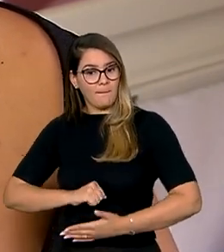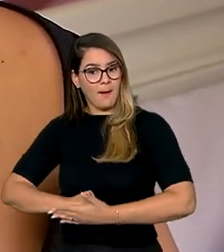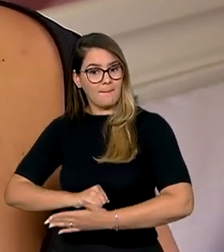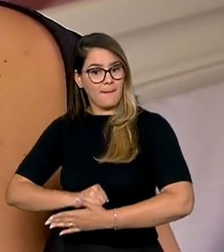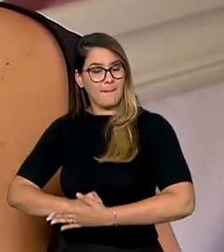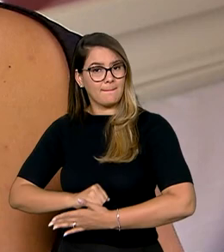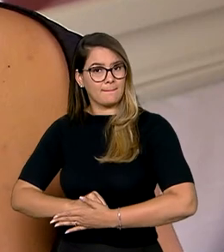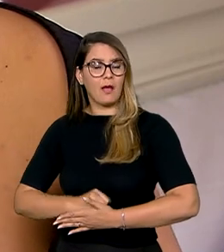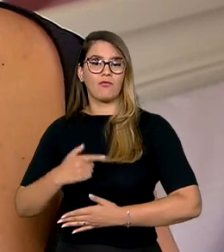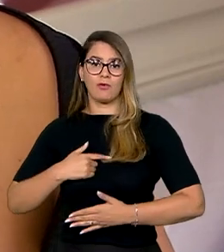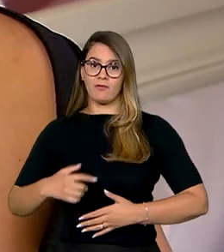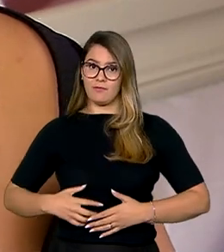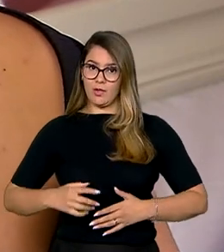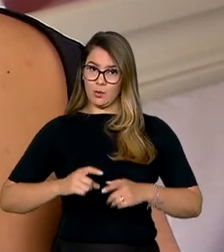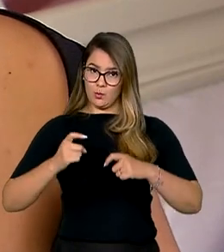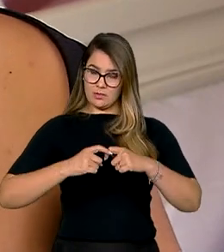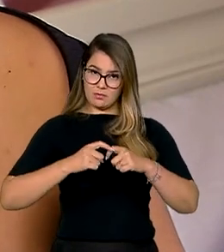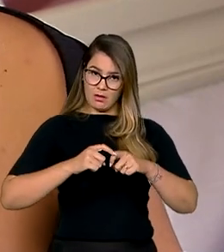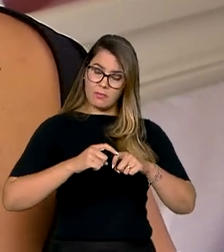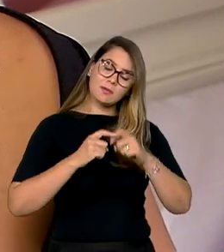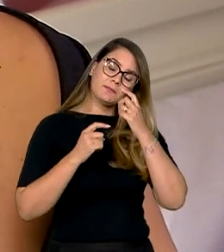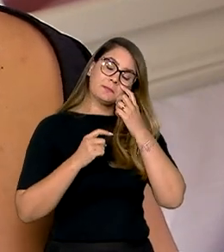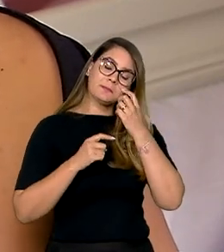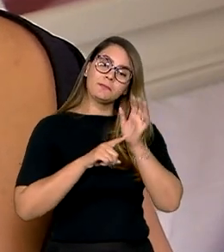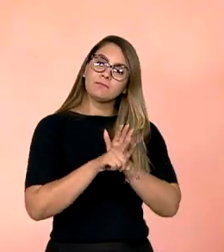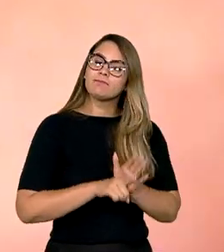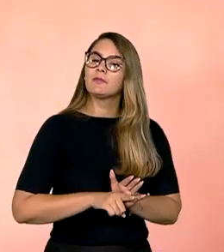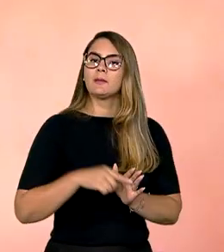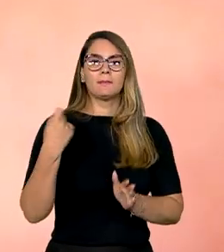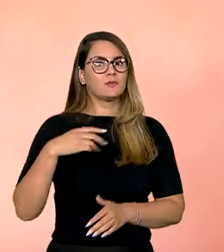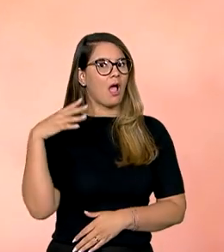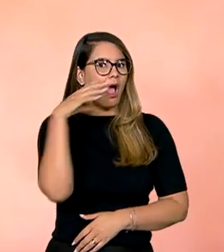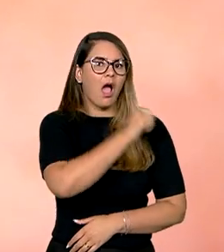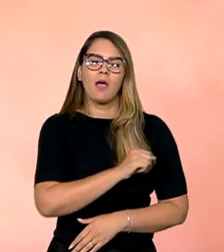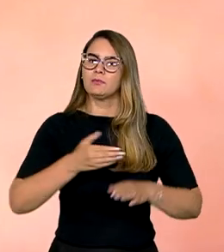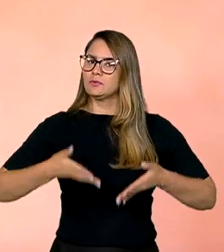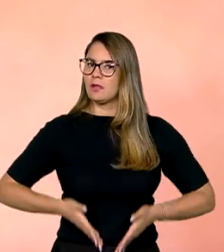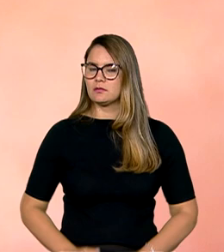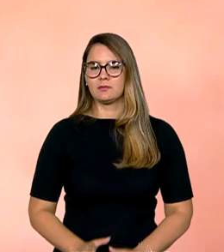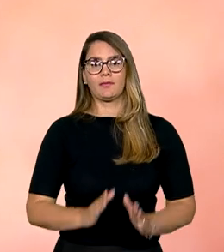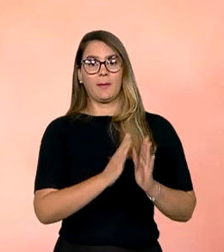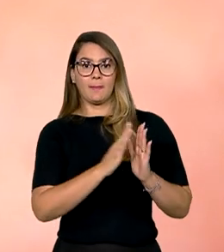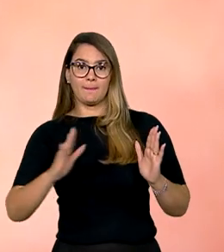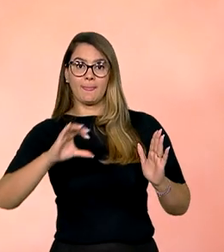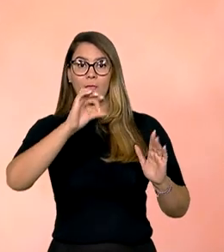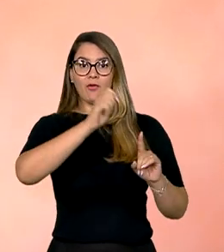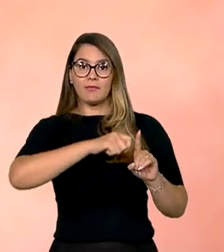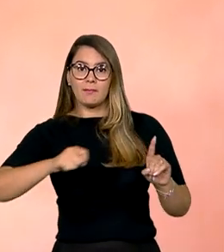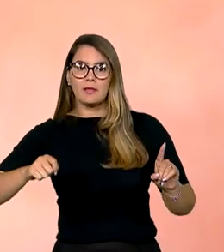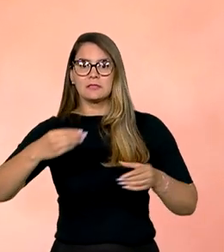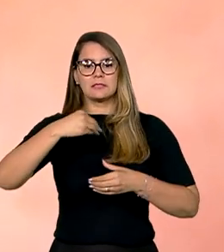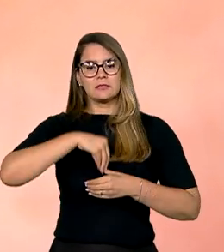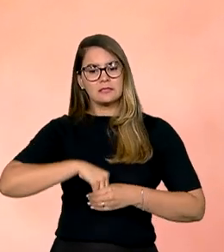cardiotopos no dia e aí teve que tirar ela nas preces. Nove meses dentro da barriga e uma vida